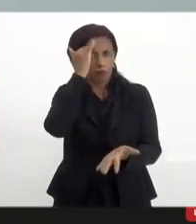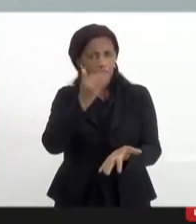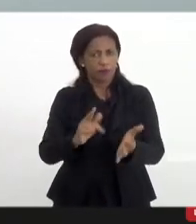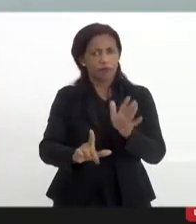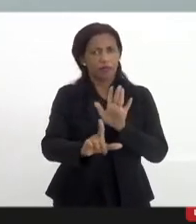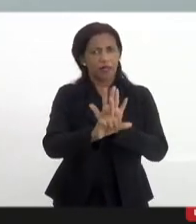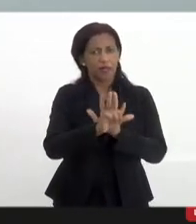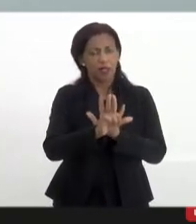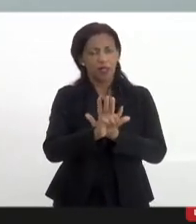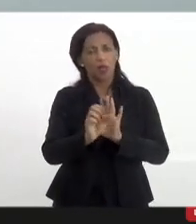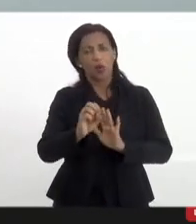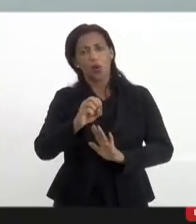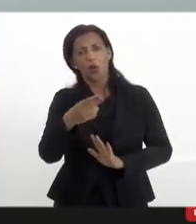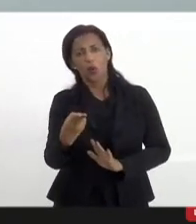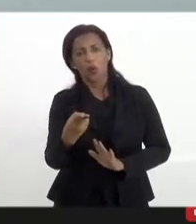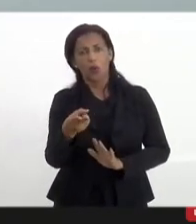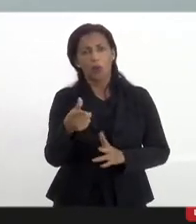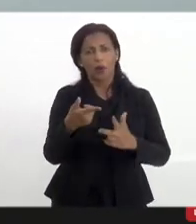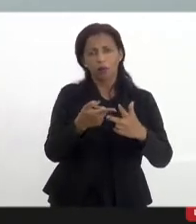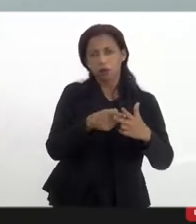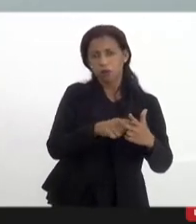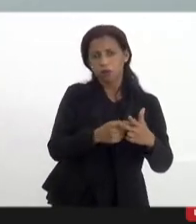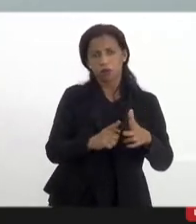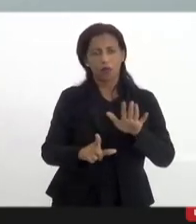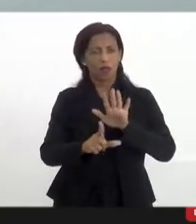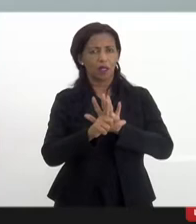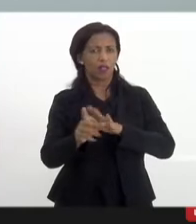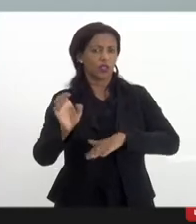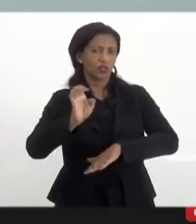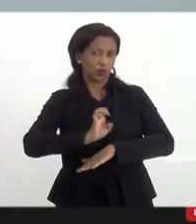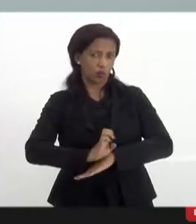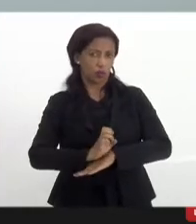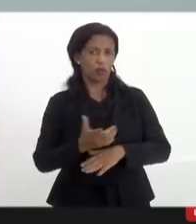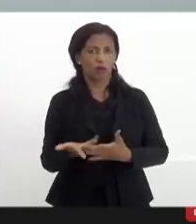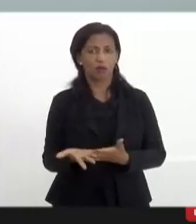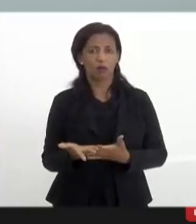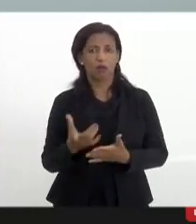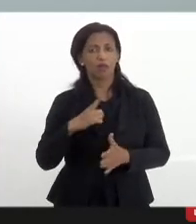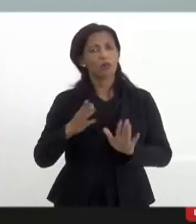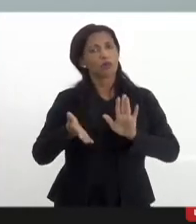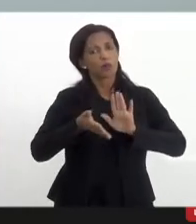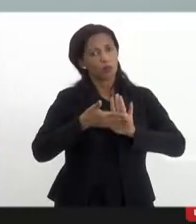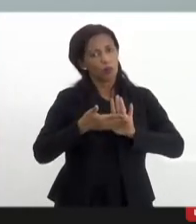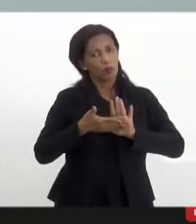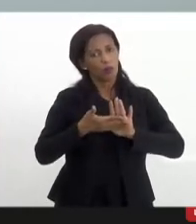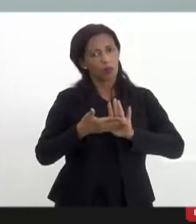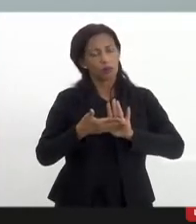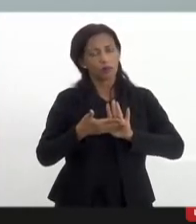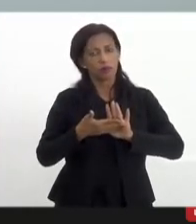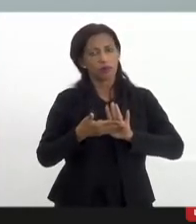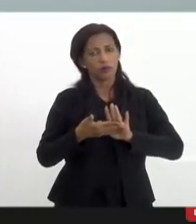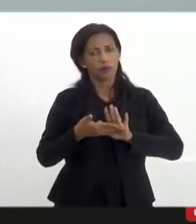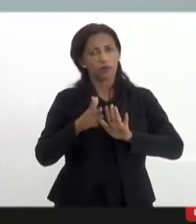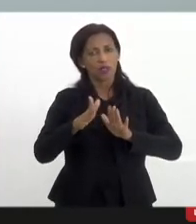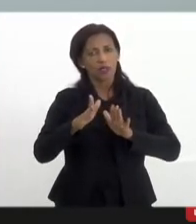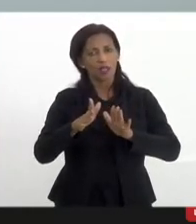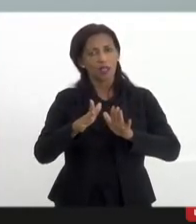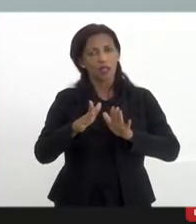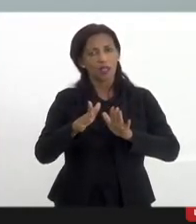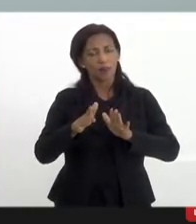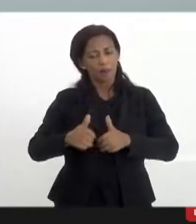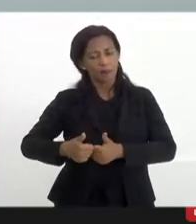vigor, seja para aprimorar a legislação estadual sobre a matéria, enfim, nós temos um propósito específico, é destravar